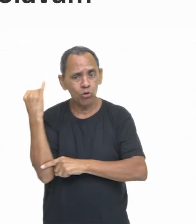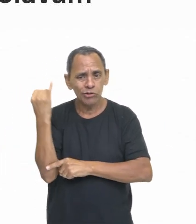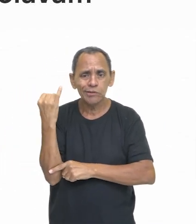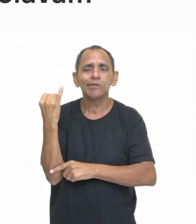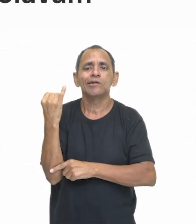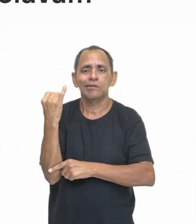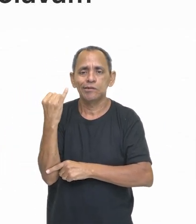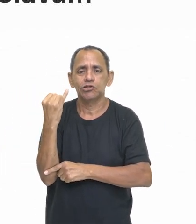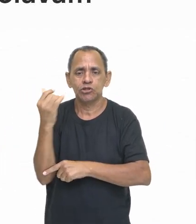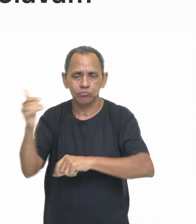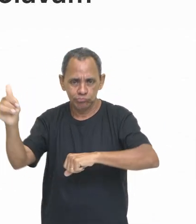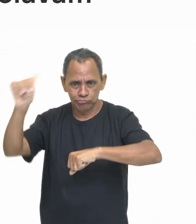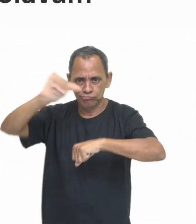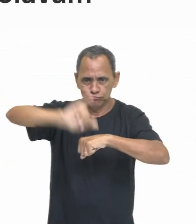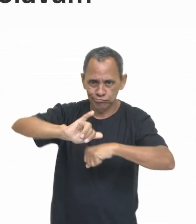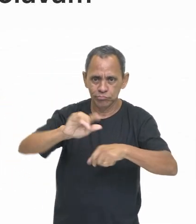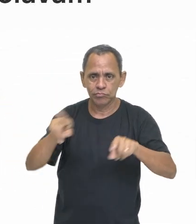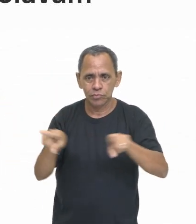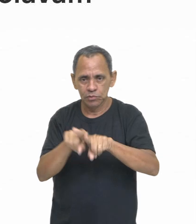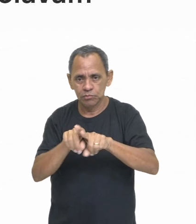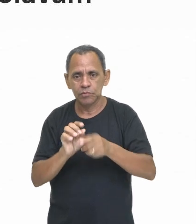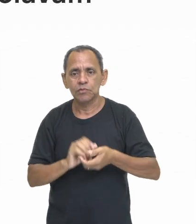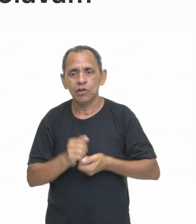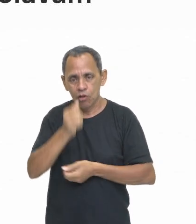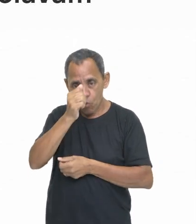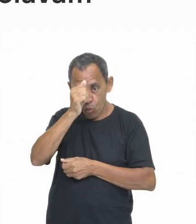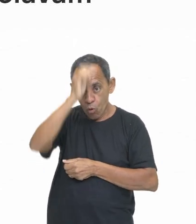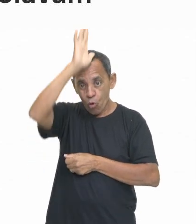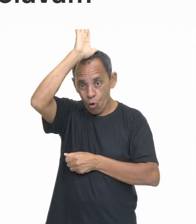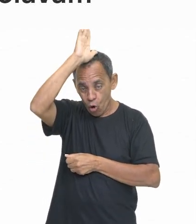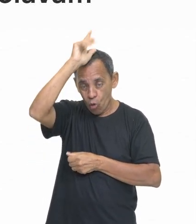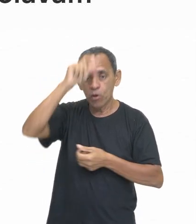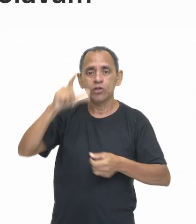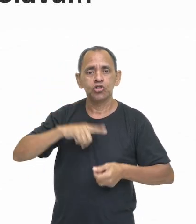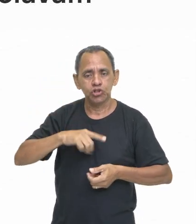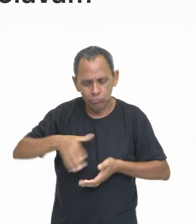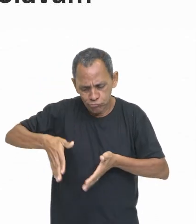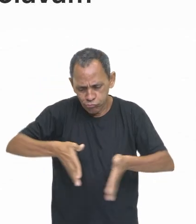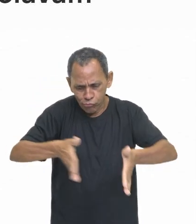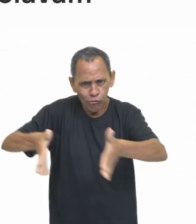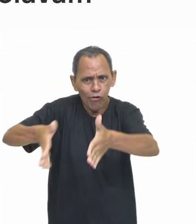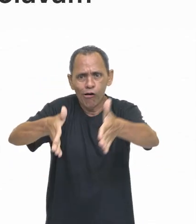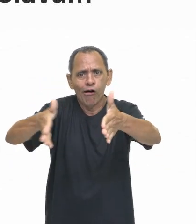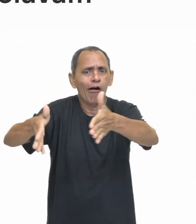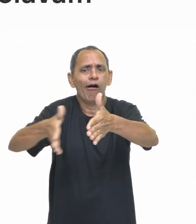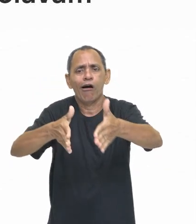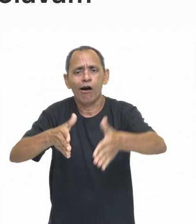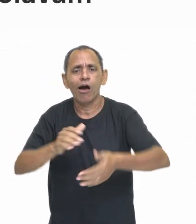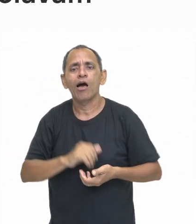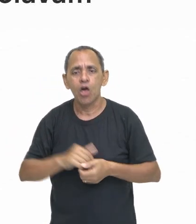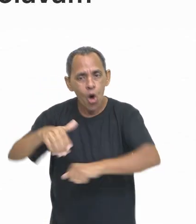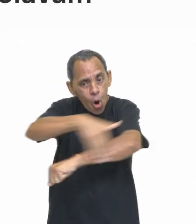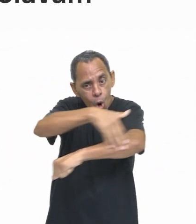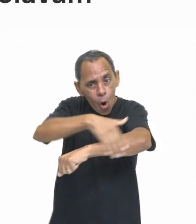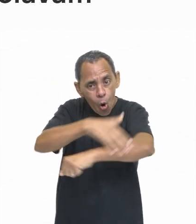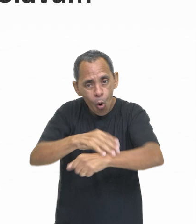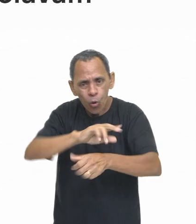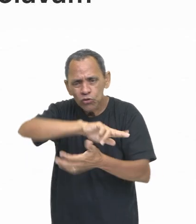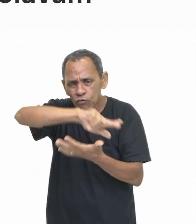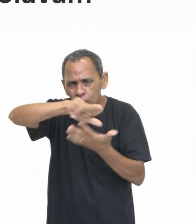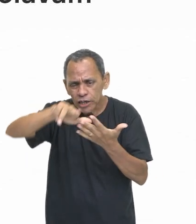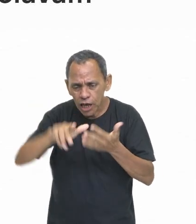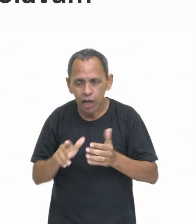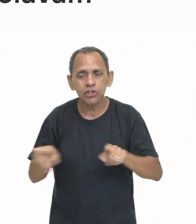Tá bom? Roma possuía uma vasta rede de estradas e rotas marítimas que facilitavam o